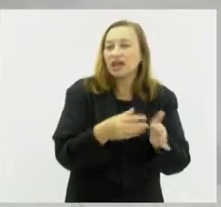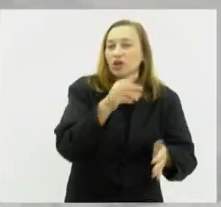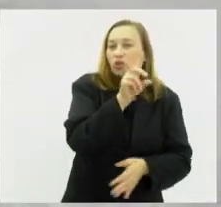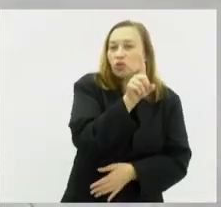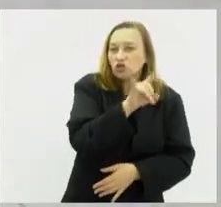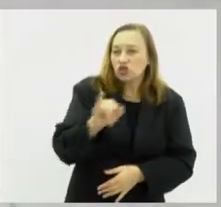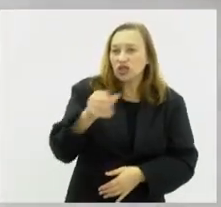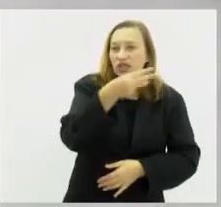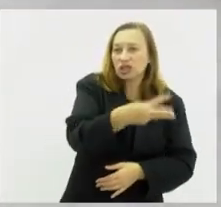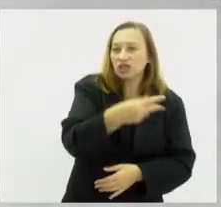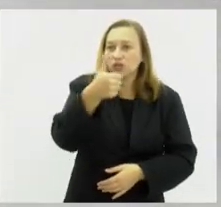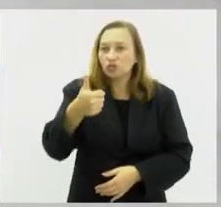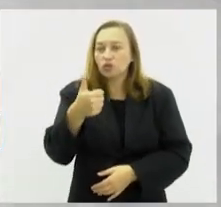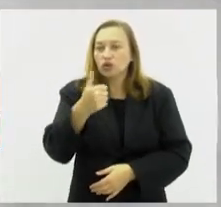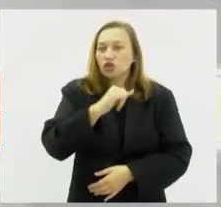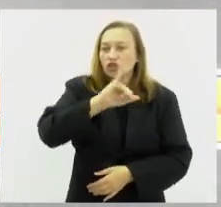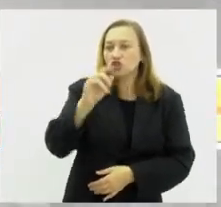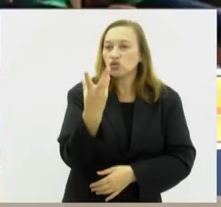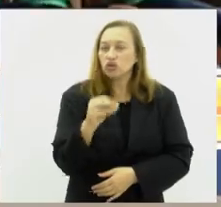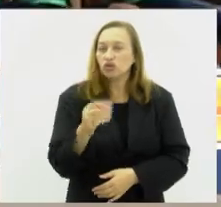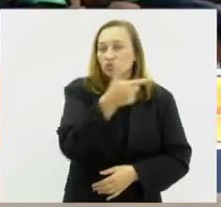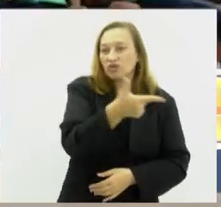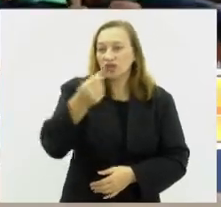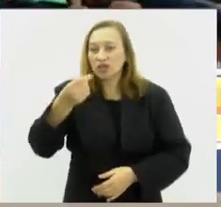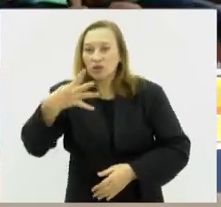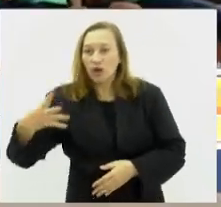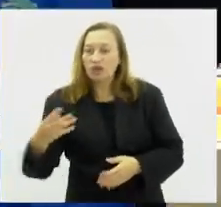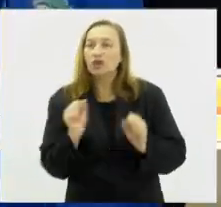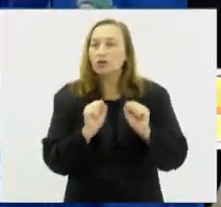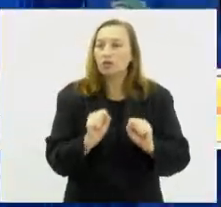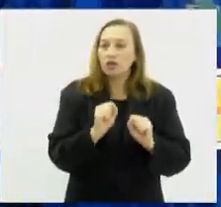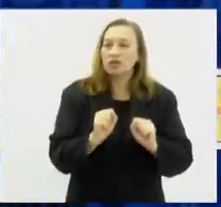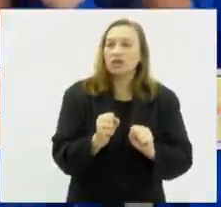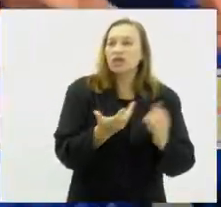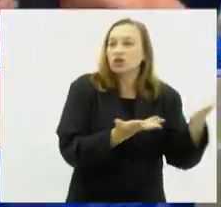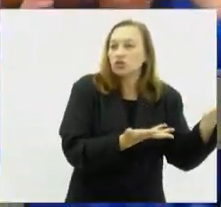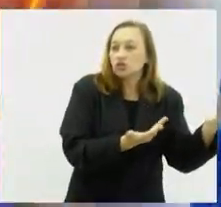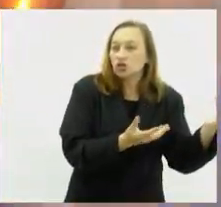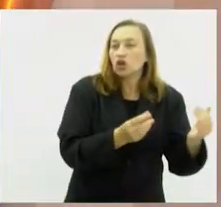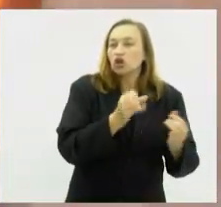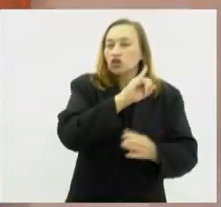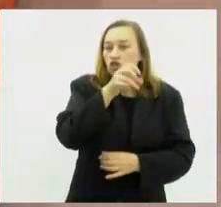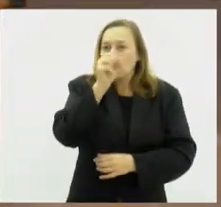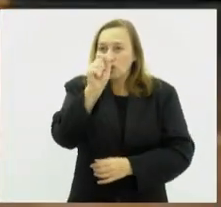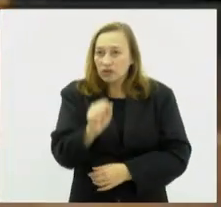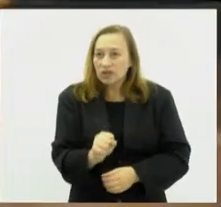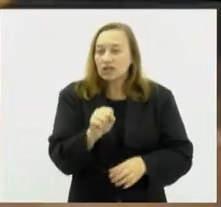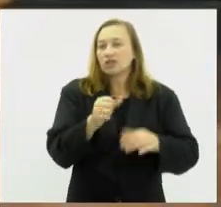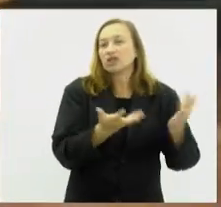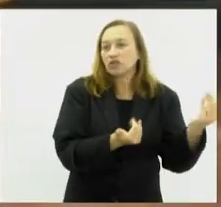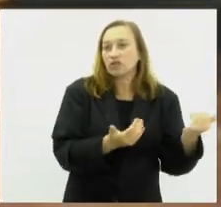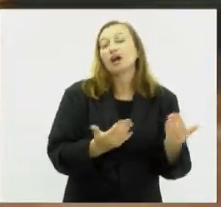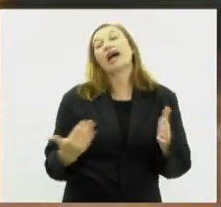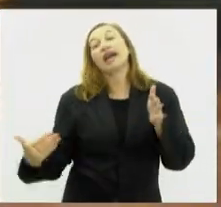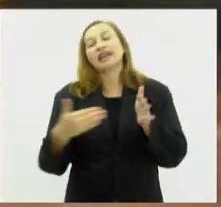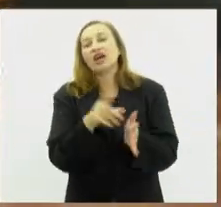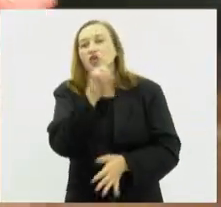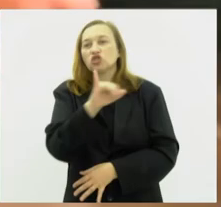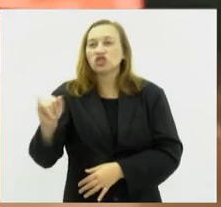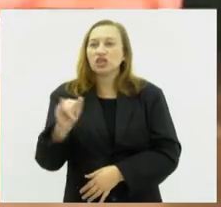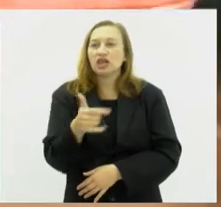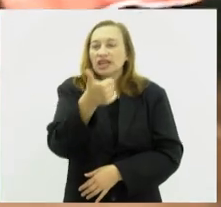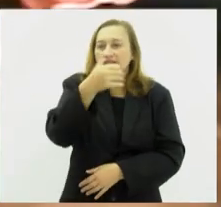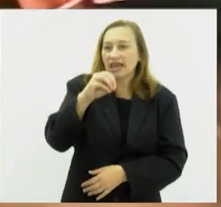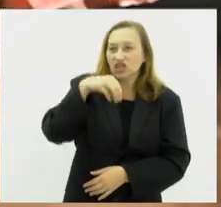julho de 2024 e podem ser feitas na página dos Jogos da Juventude. Vai até o dia 10 de maio a